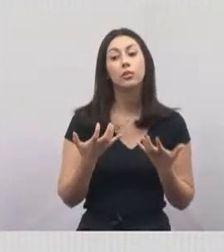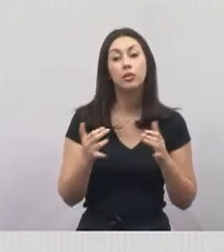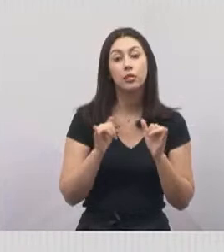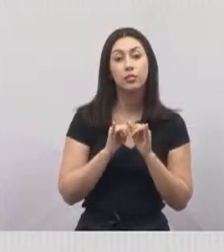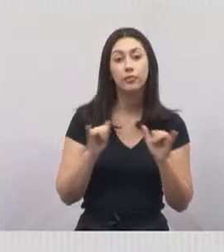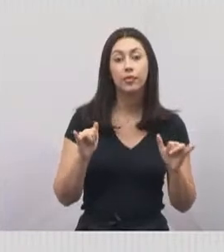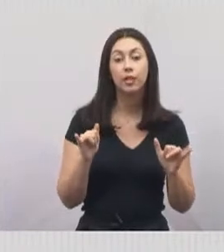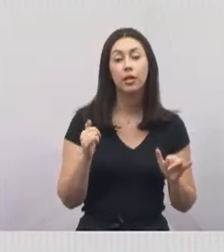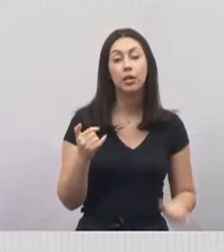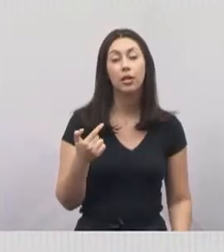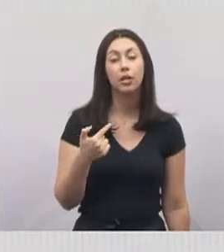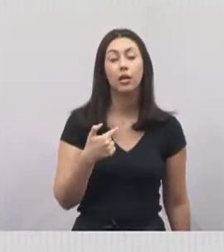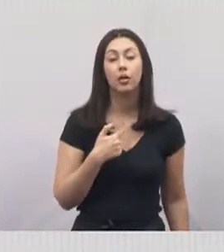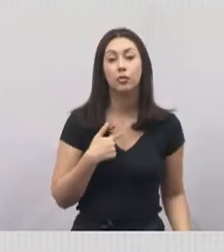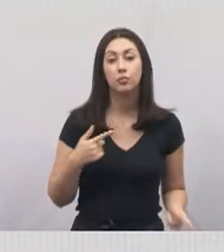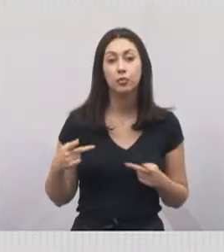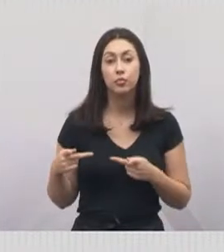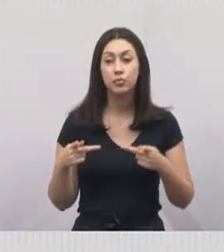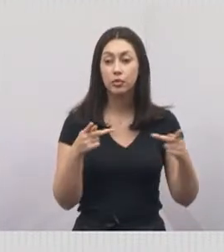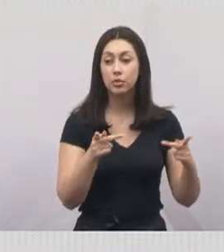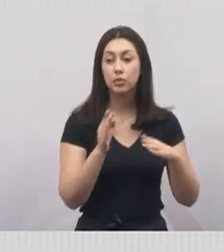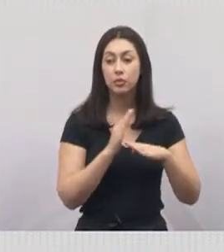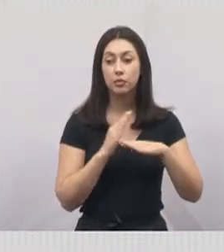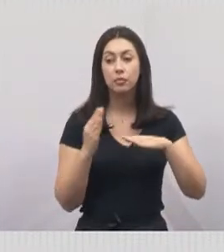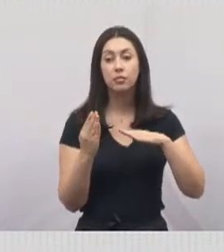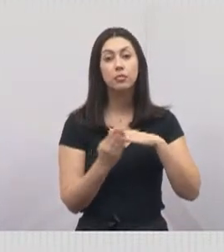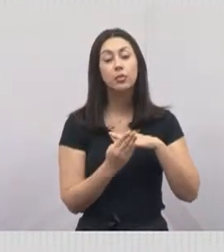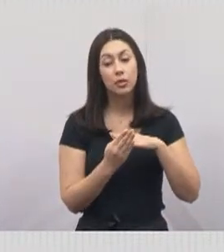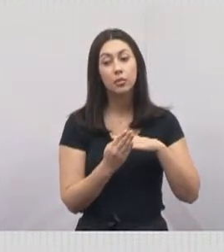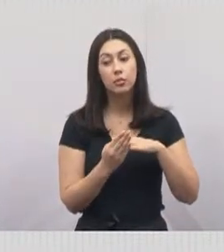dizer também que eu estive visitando alguns bairros.